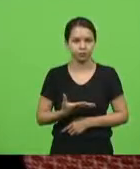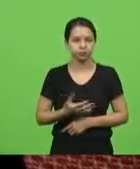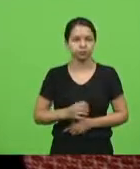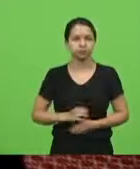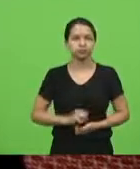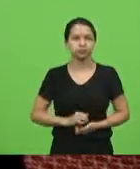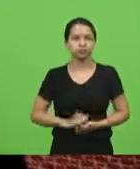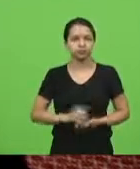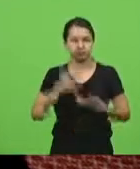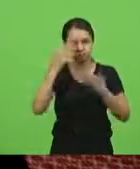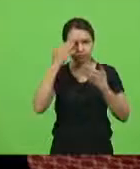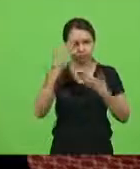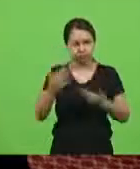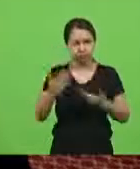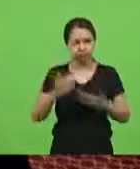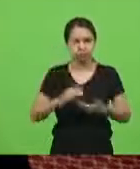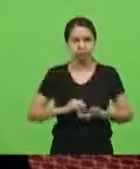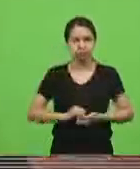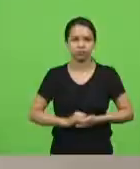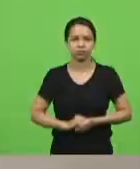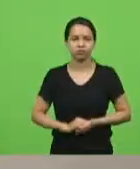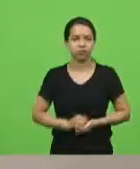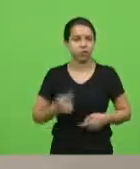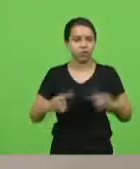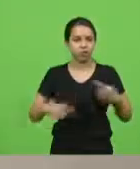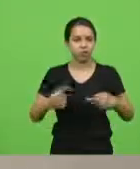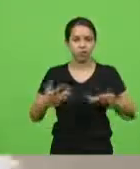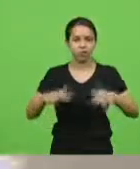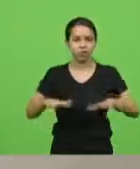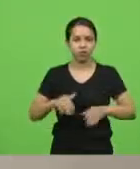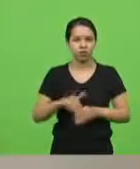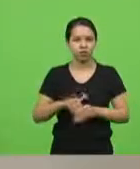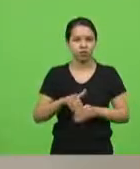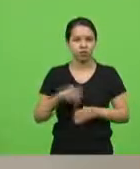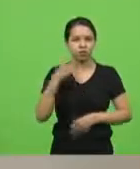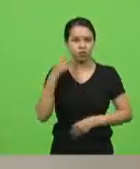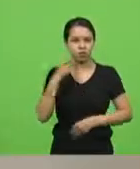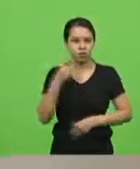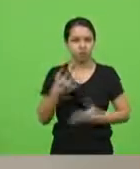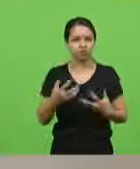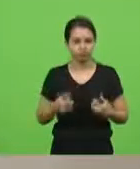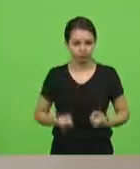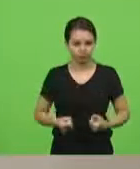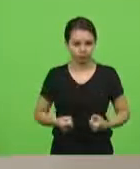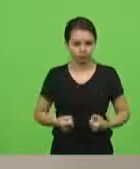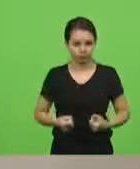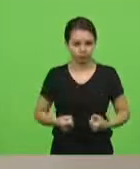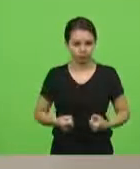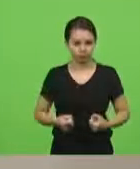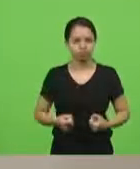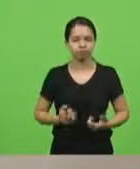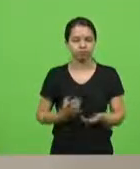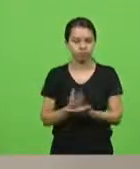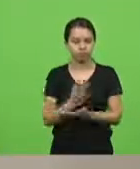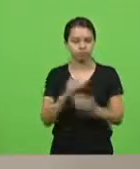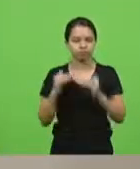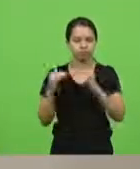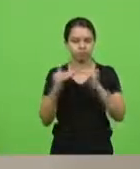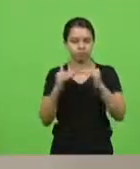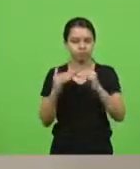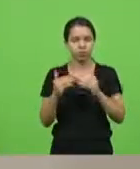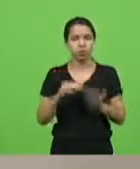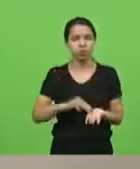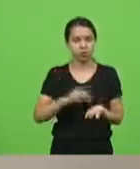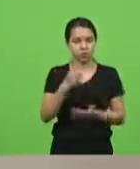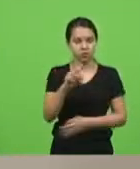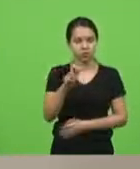presidente. Não, havendo mais quem queira discutir em votação, deputados que aprovam e permaneçam como se encontram. Aprovado por unanimidade. Moção